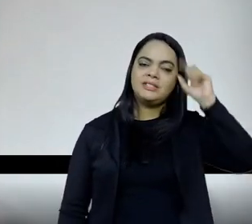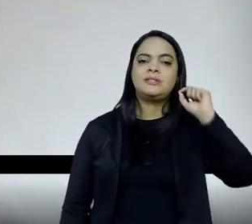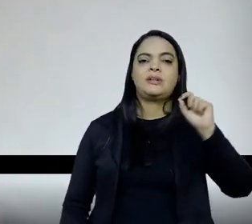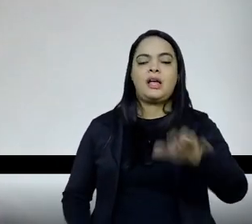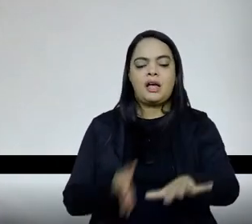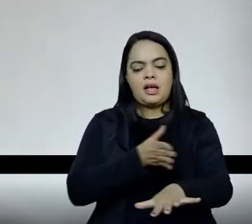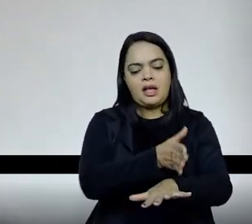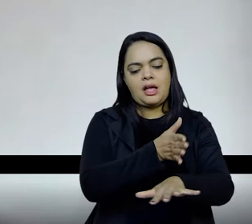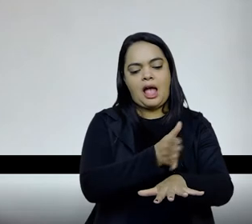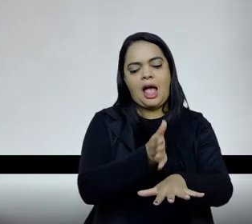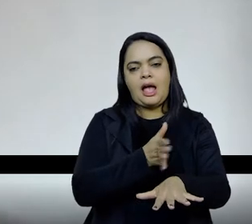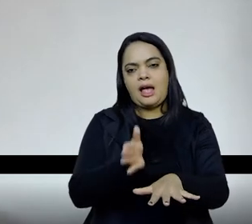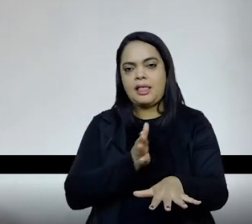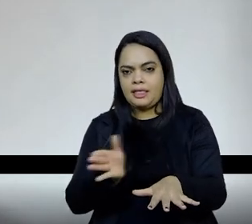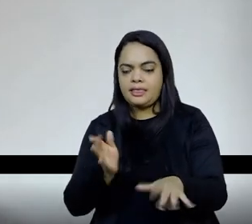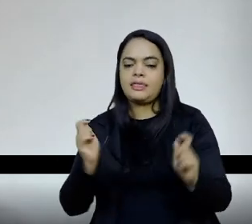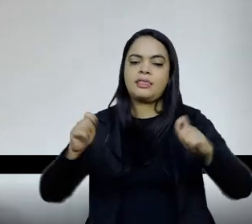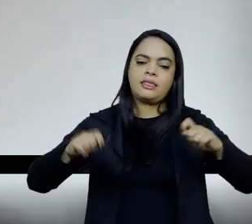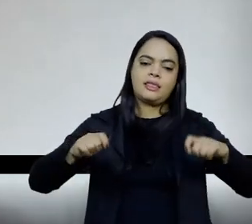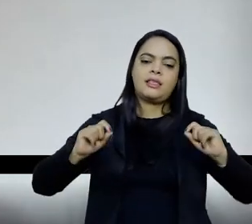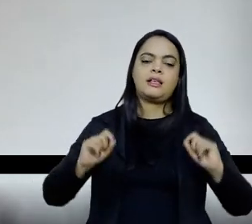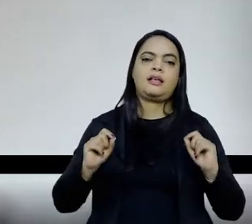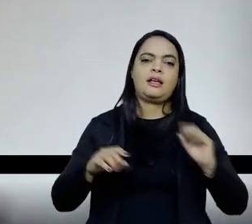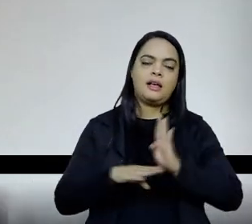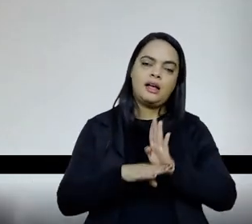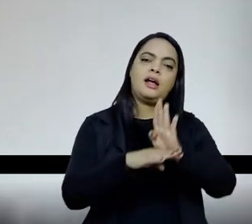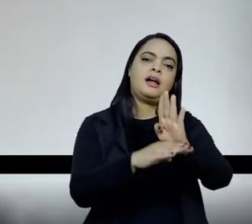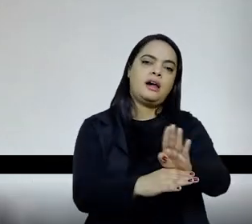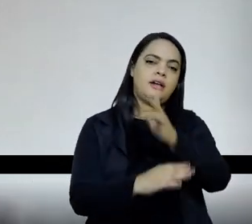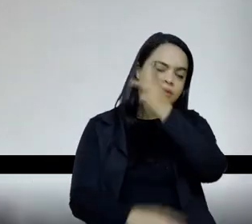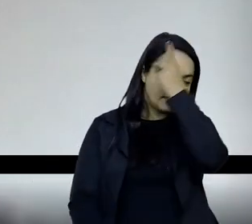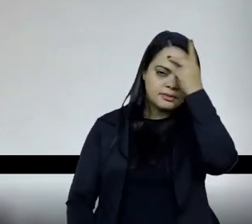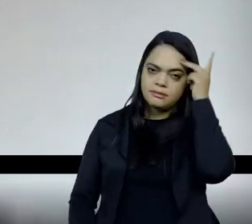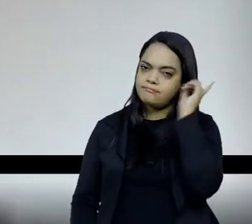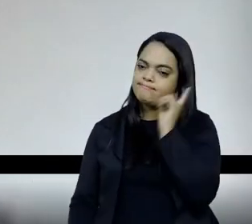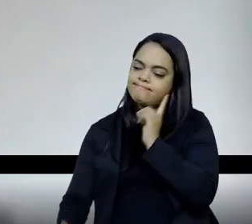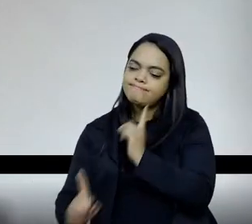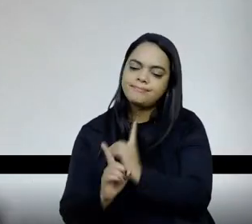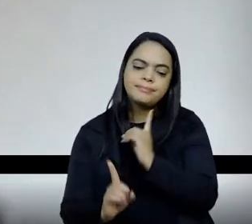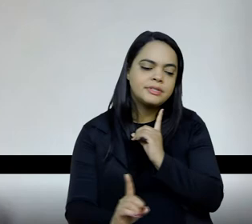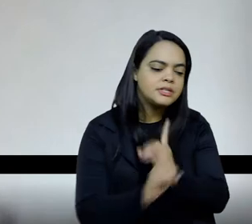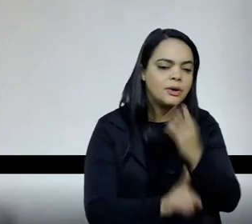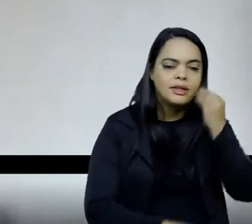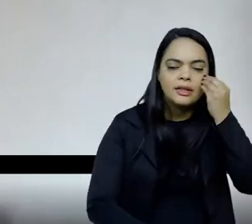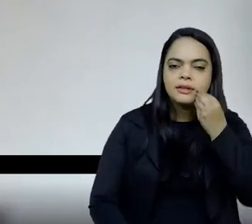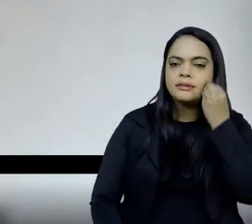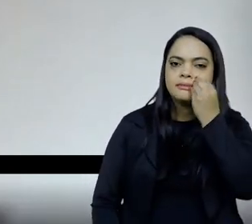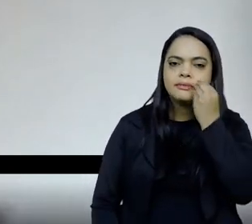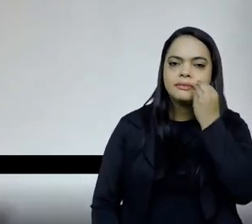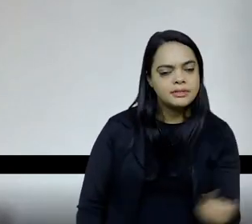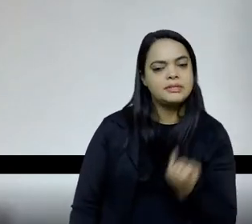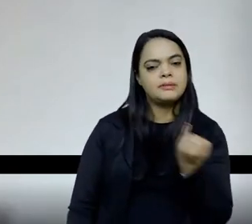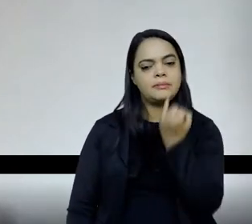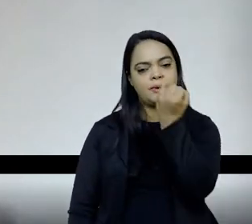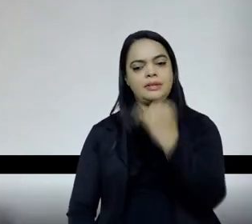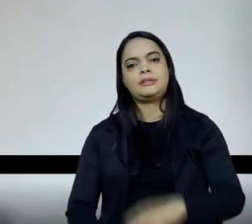trilhas pudessem ajudar os sujeitos a ter experiências significativas